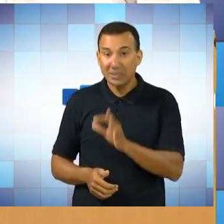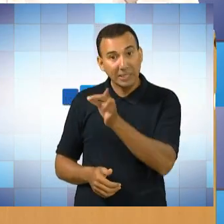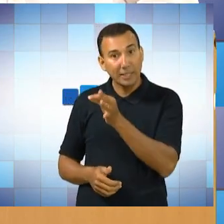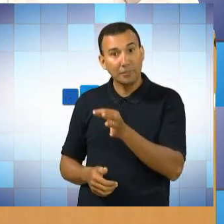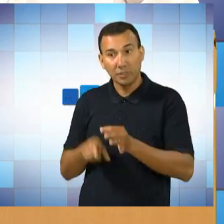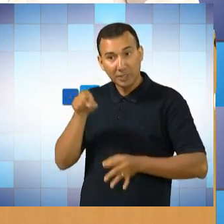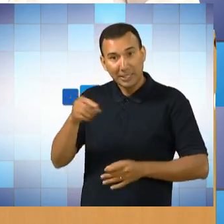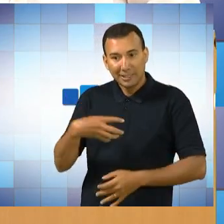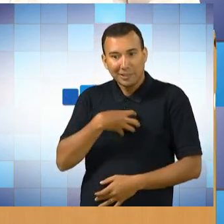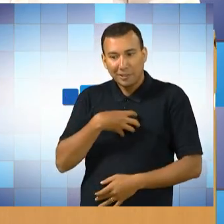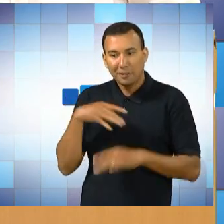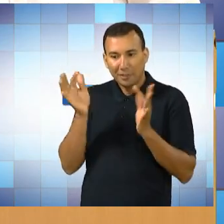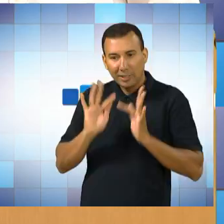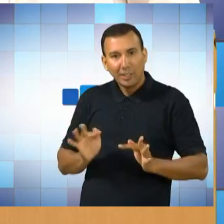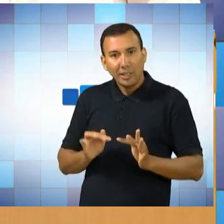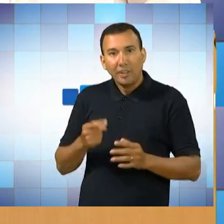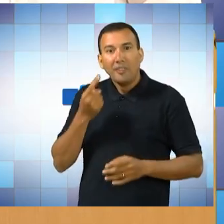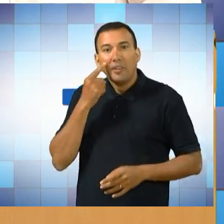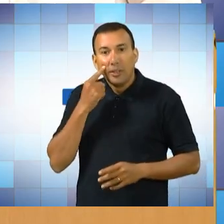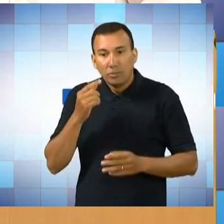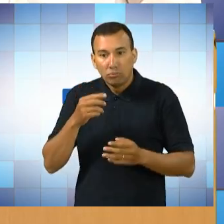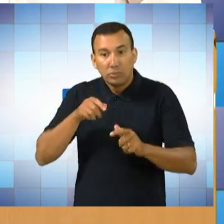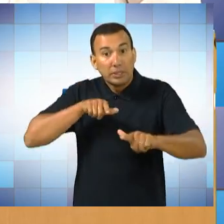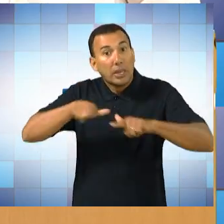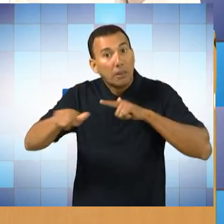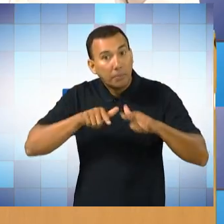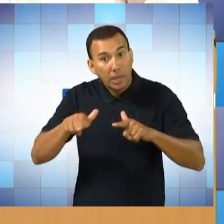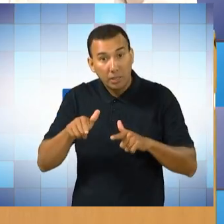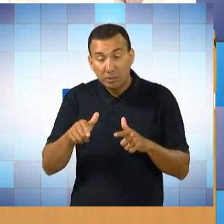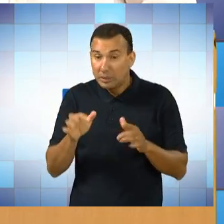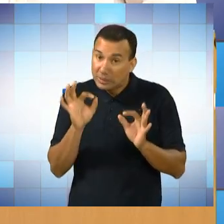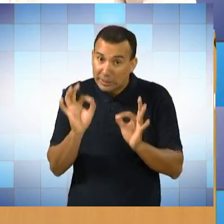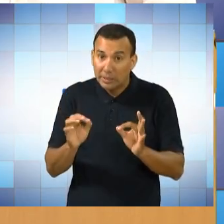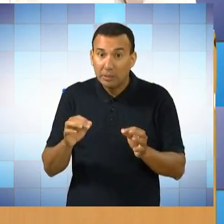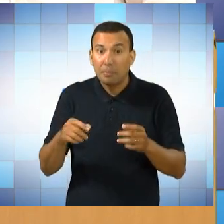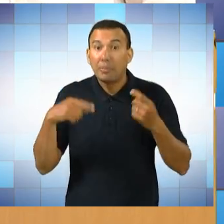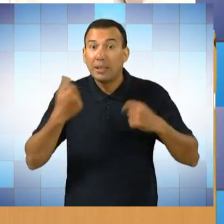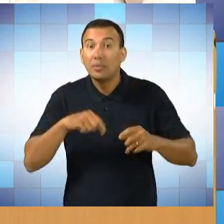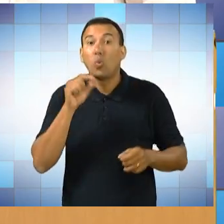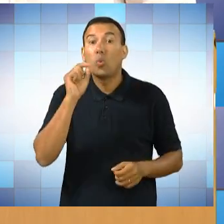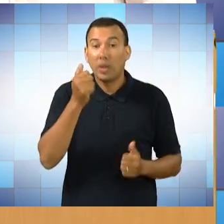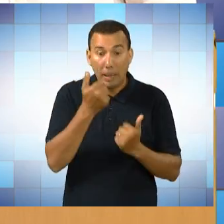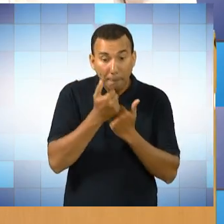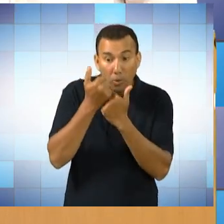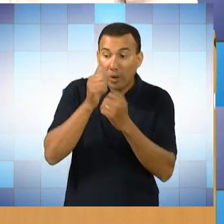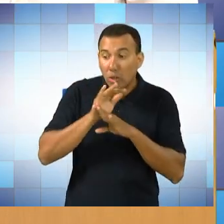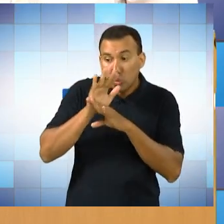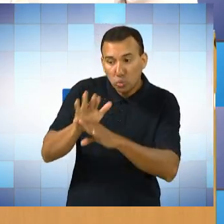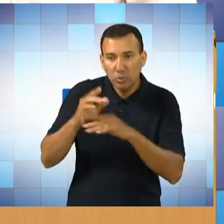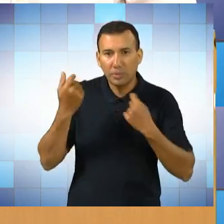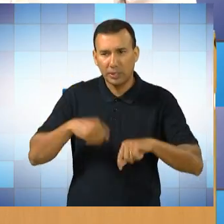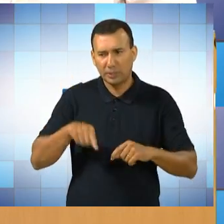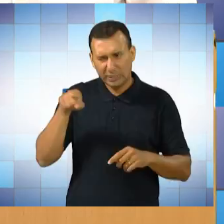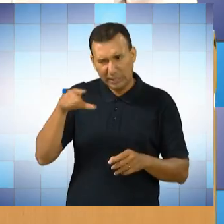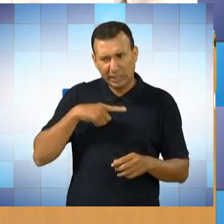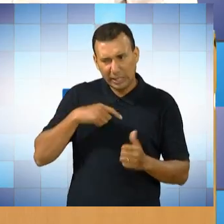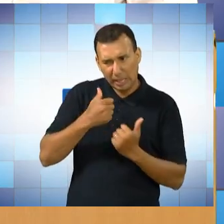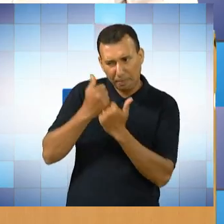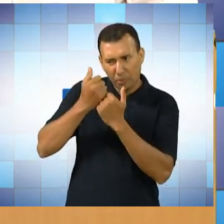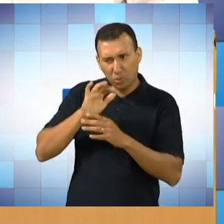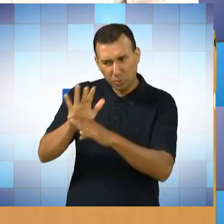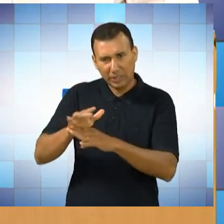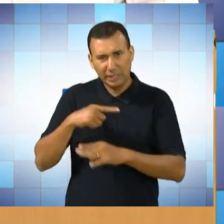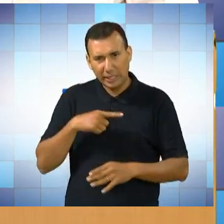parte desse trabalho, evidentemente que quem trabalha com arte tem que ter apoio. Que espécie de apoio você tem, Sérgio?